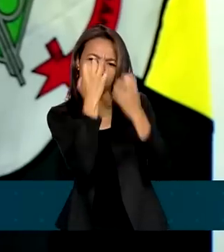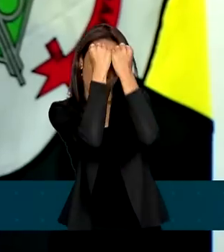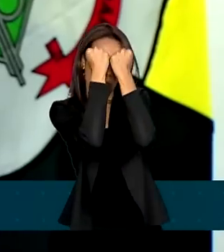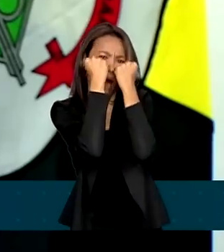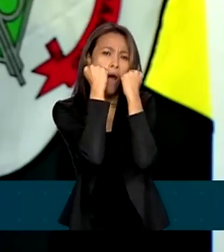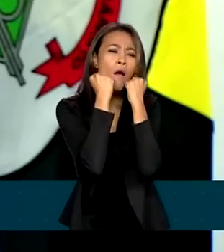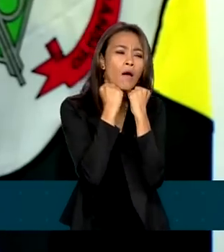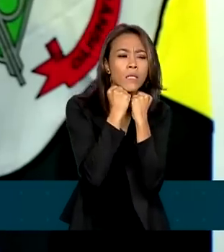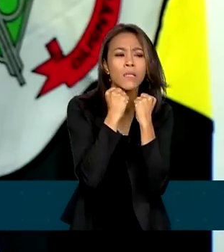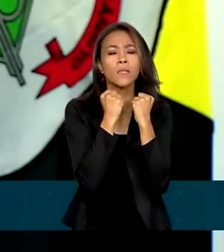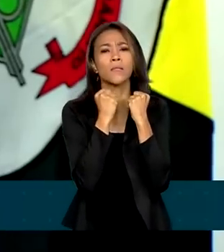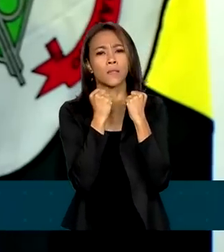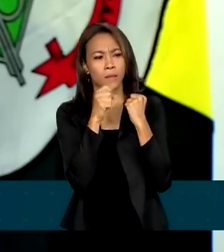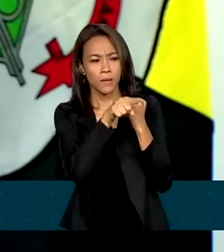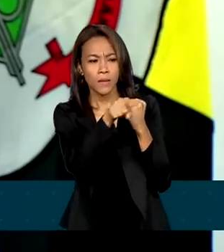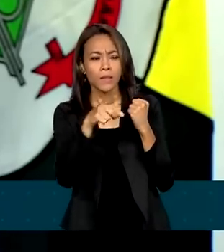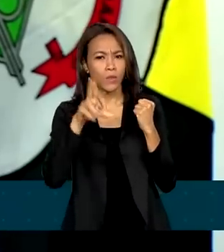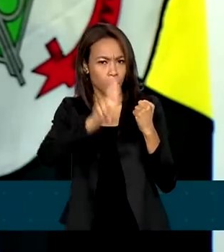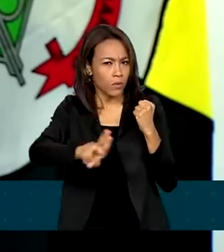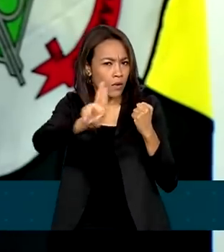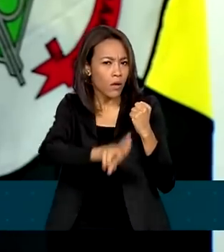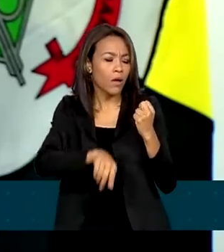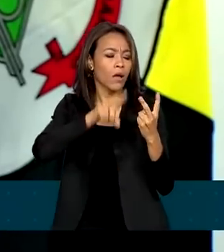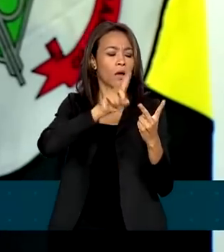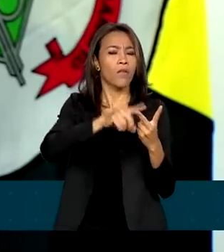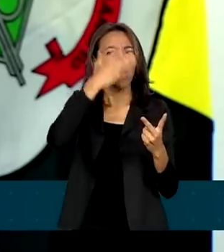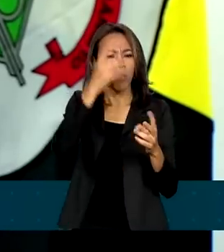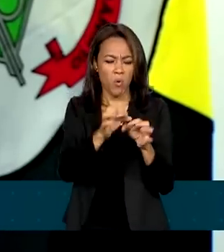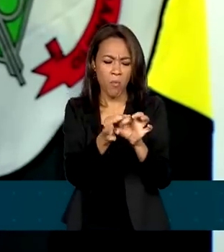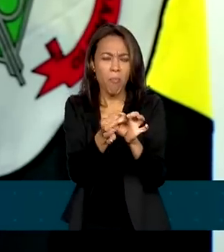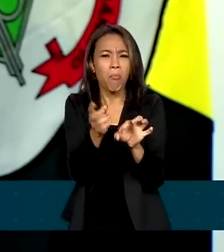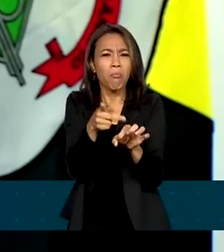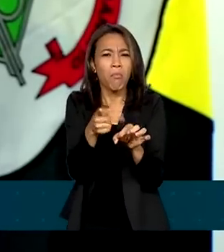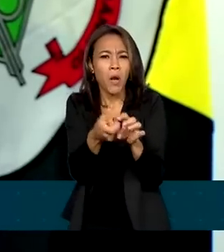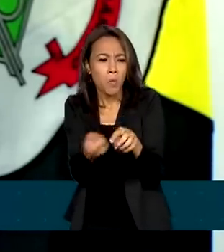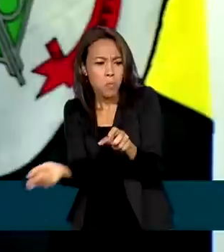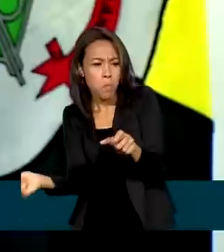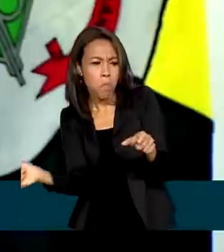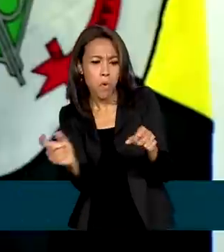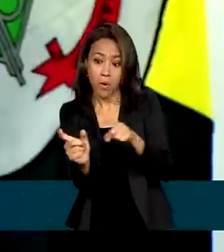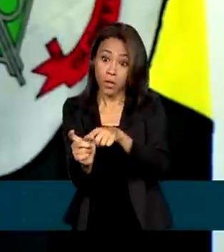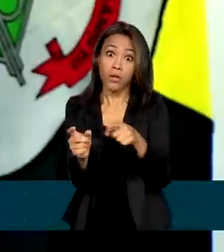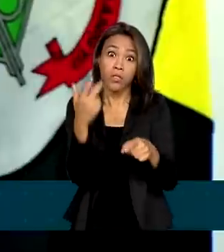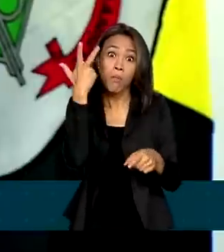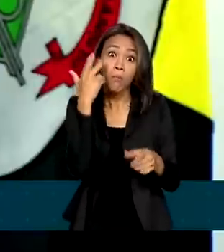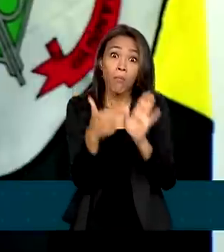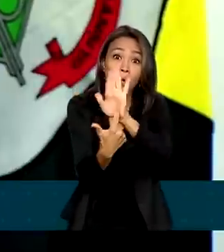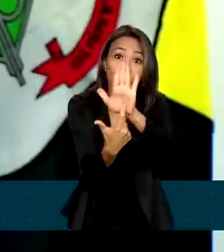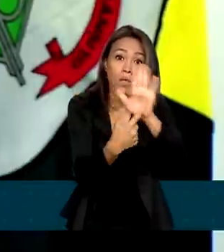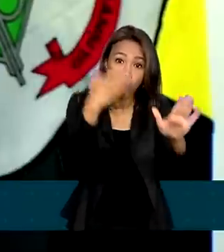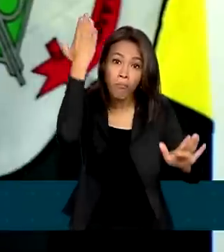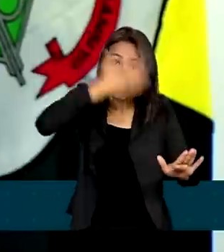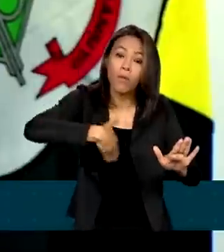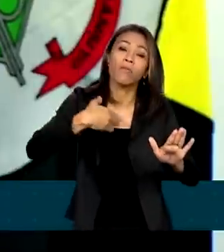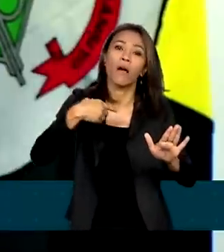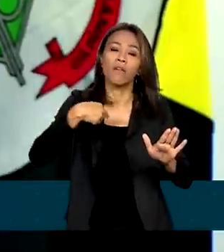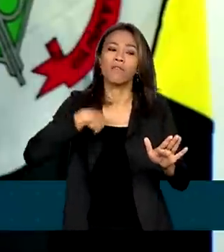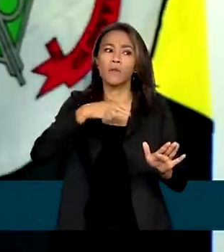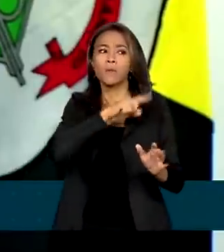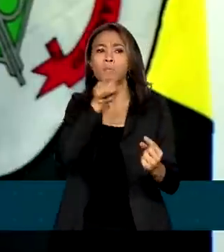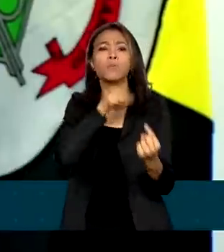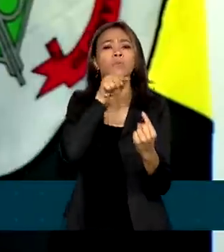bola de gude, com elementos que já manifestavam a intenção, com